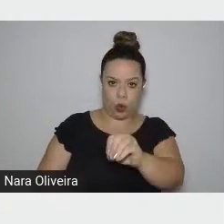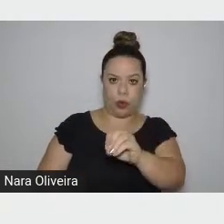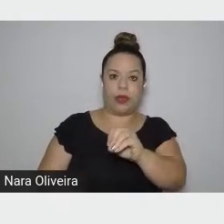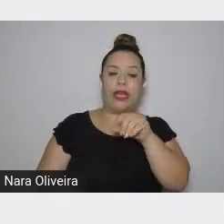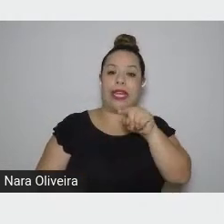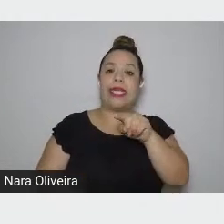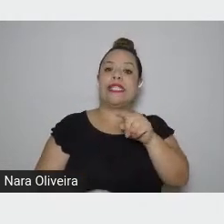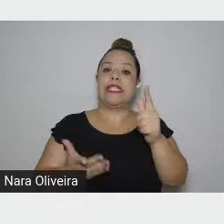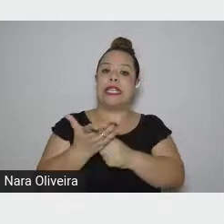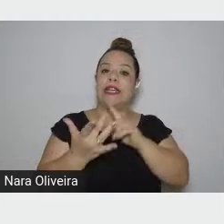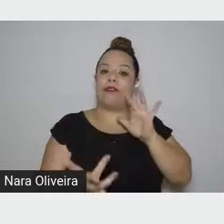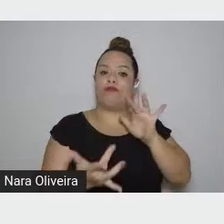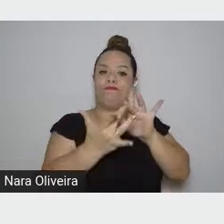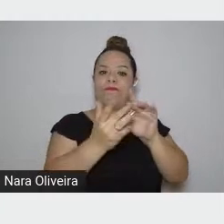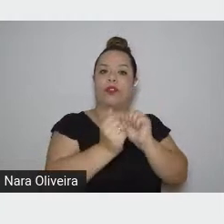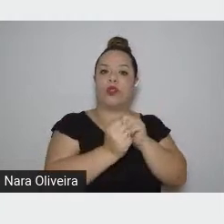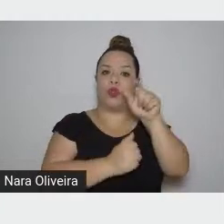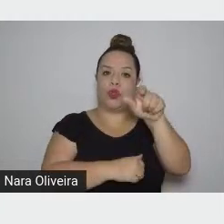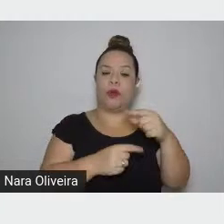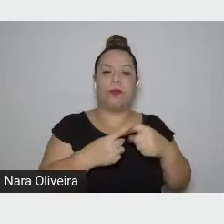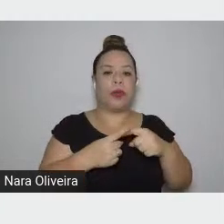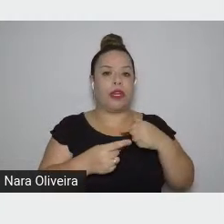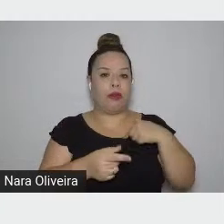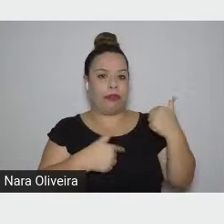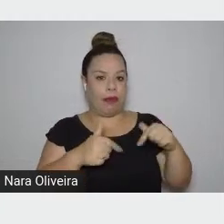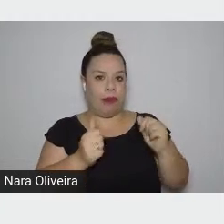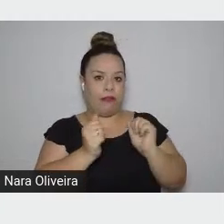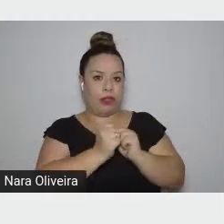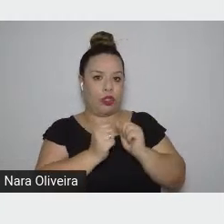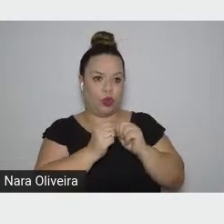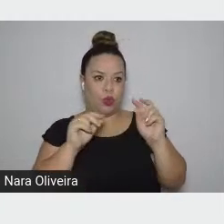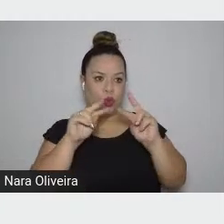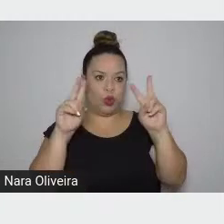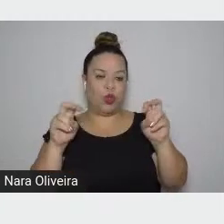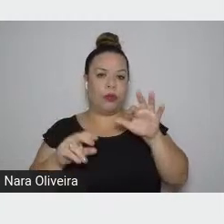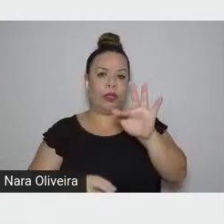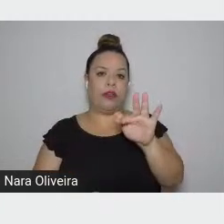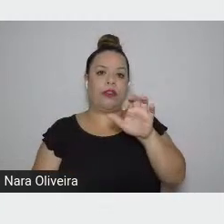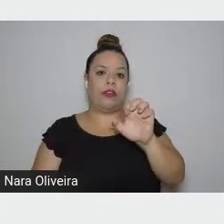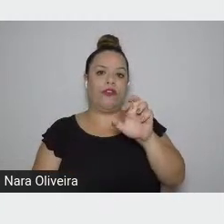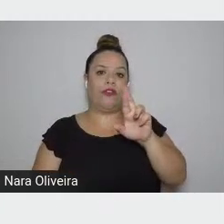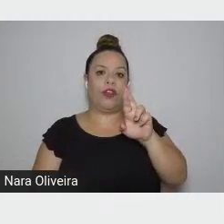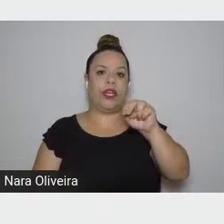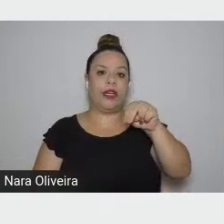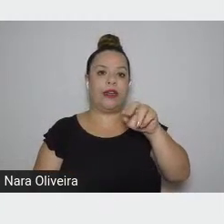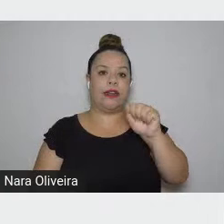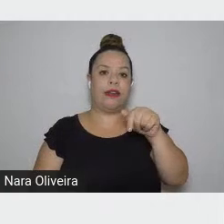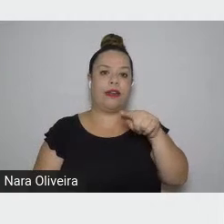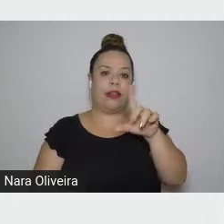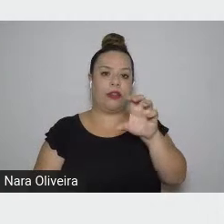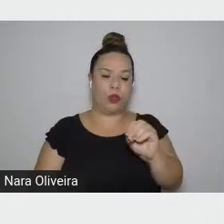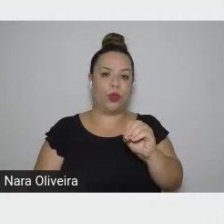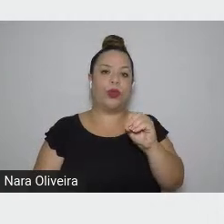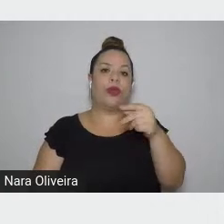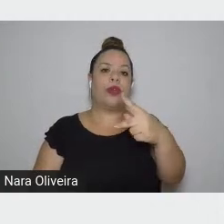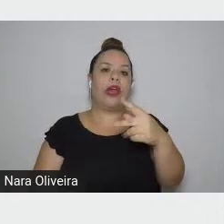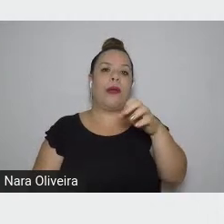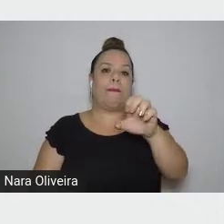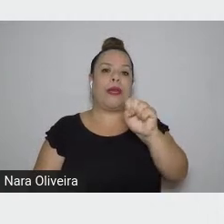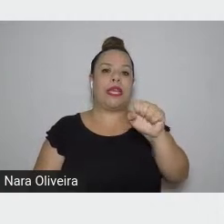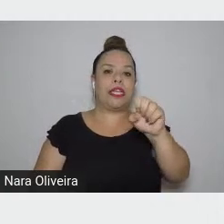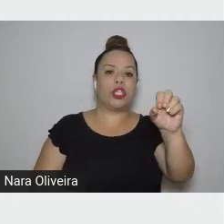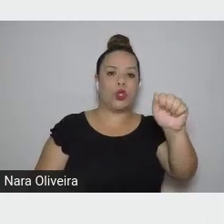sobre Fernando Pessoa desde os anos 70, fiquei muito curiosa quando soube da